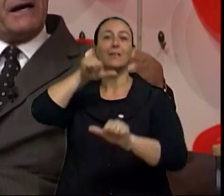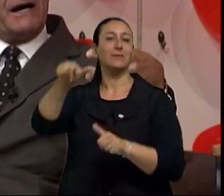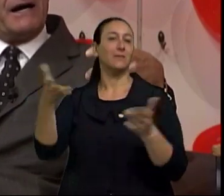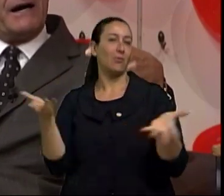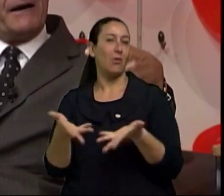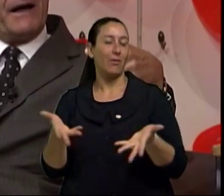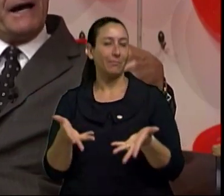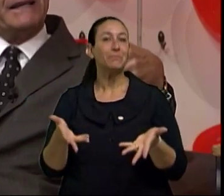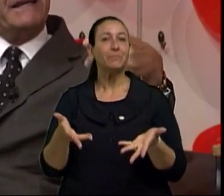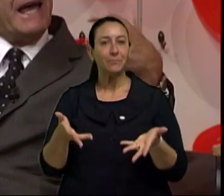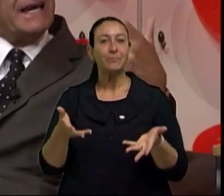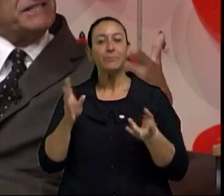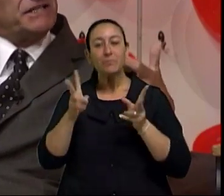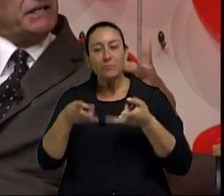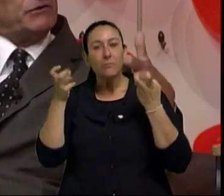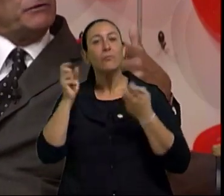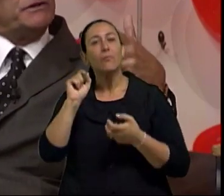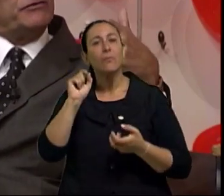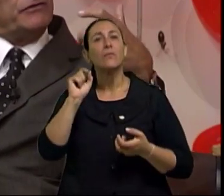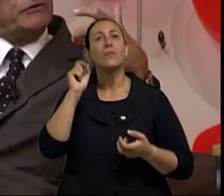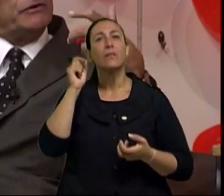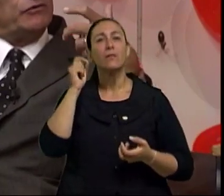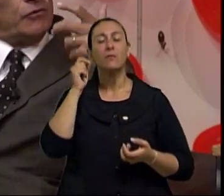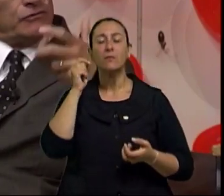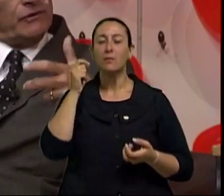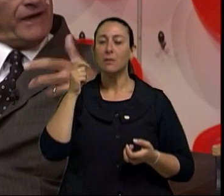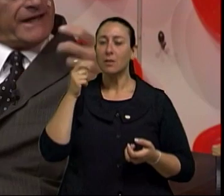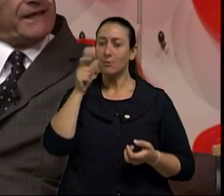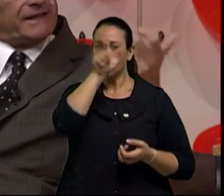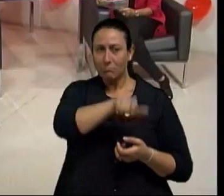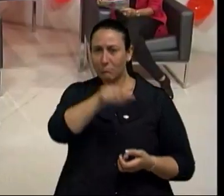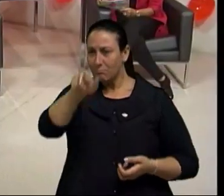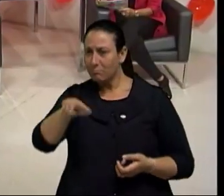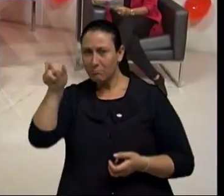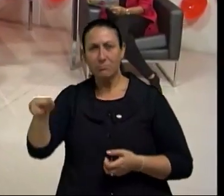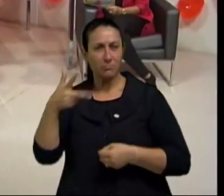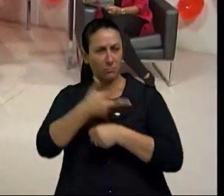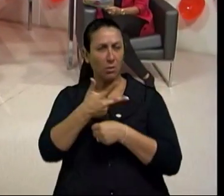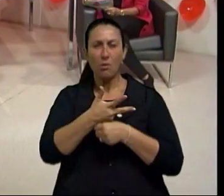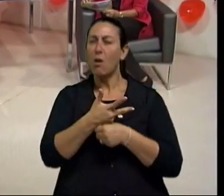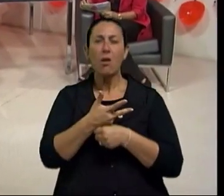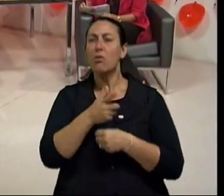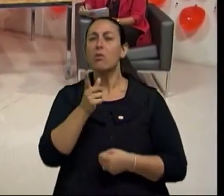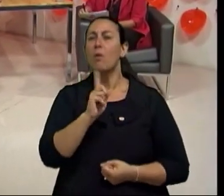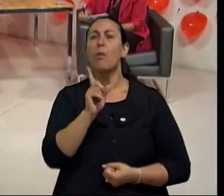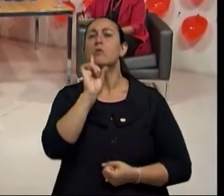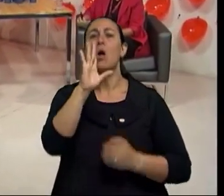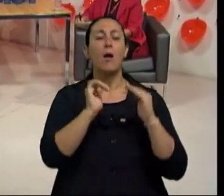a ideia de que o indivíduo idoso não é aquele que tem 60 anos ou mais. Absolutamente.